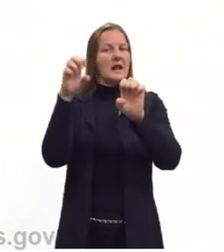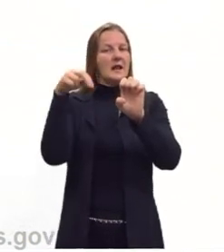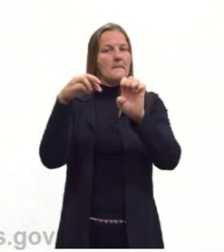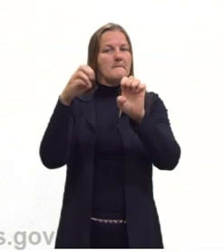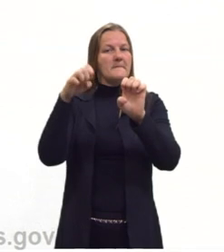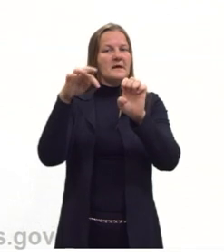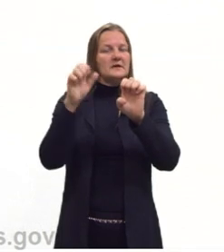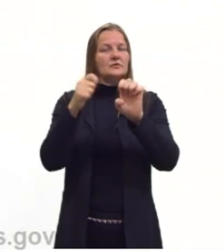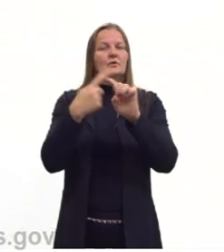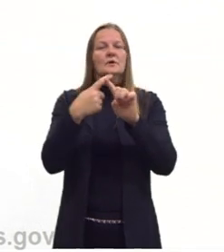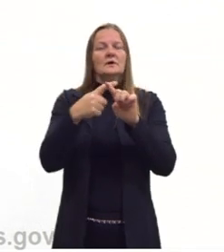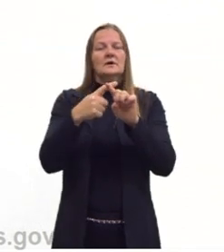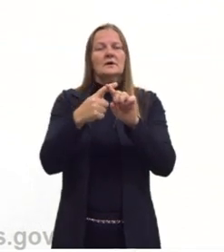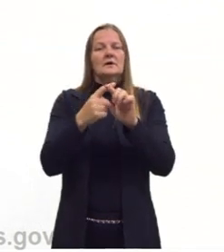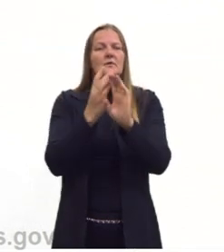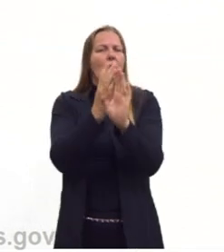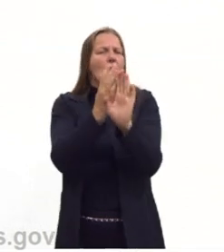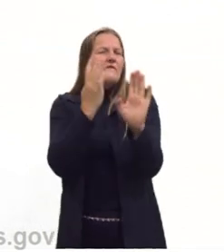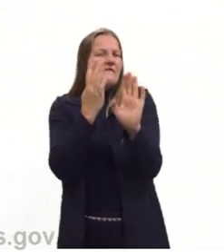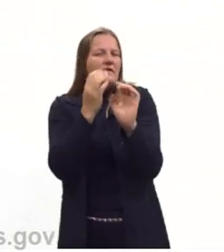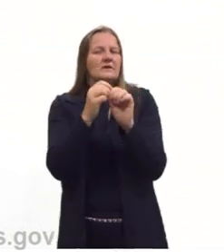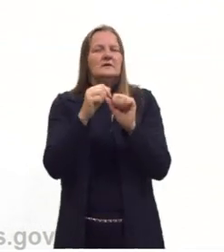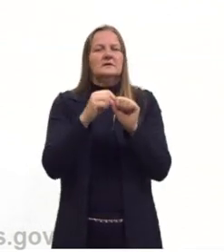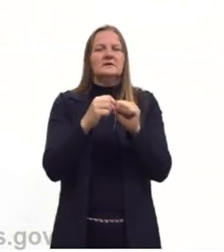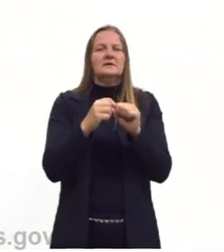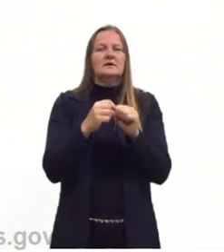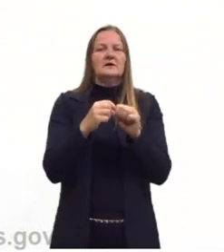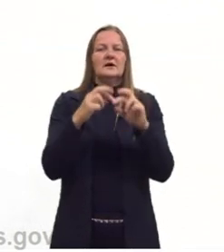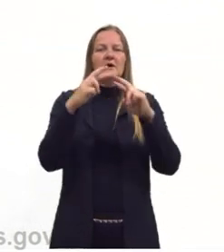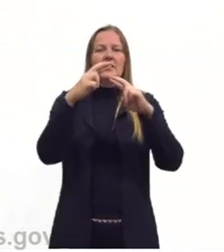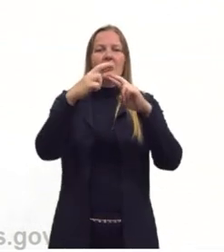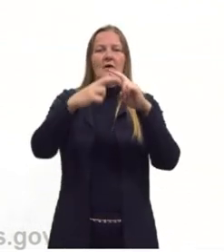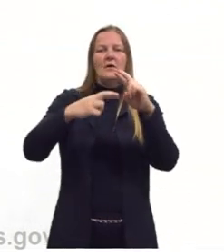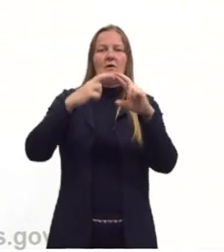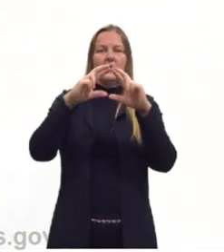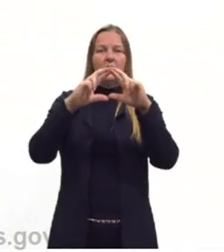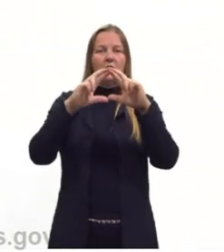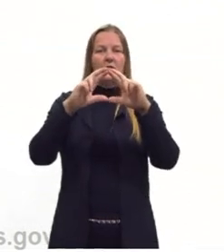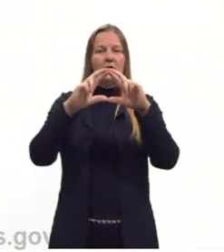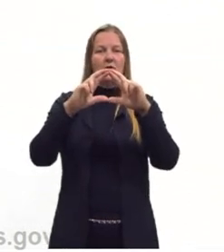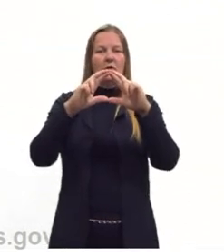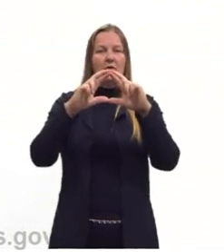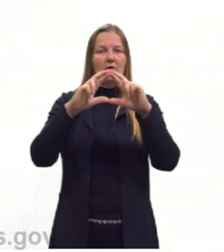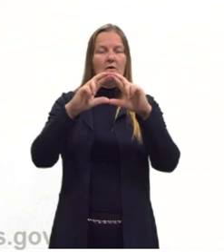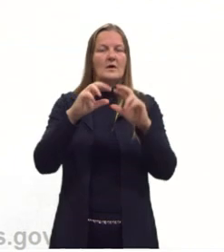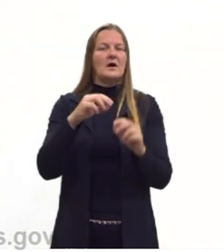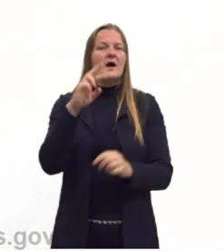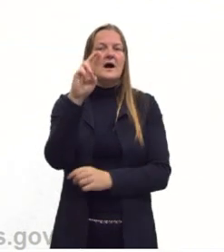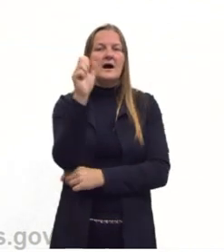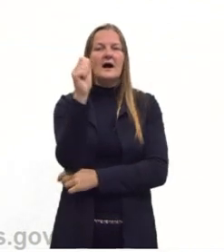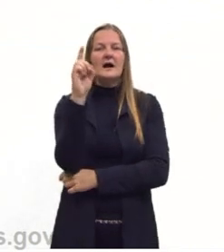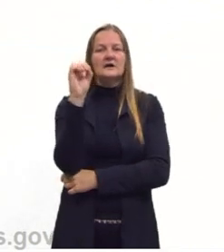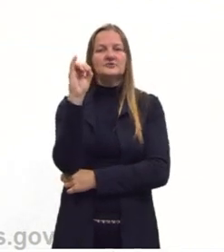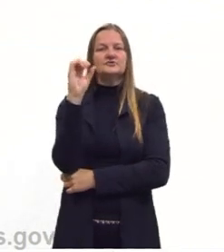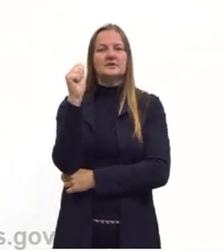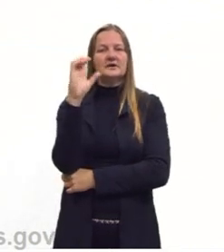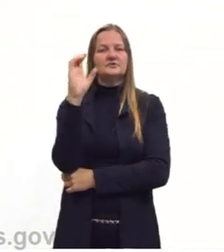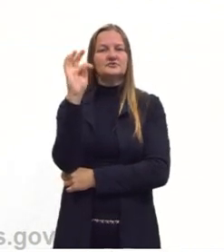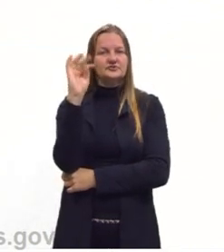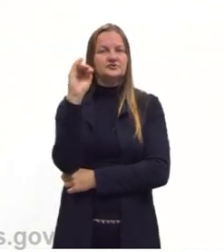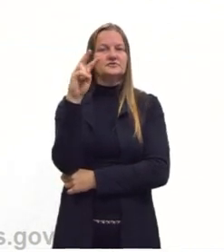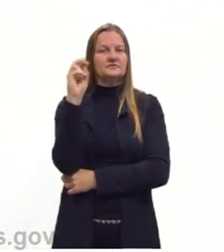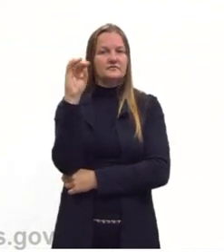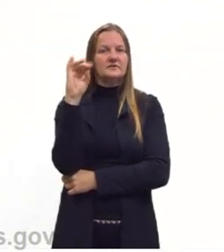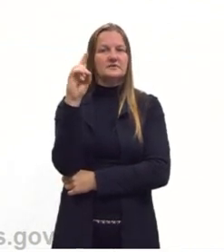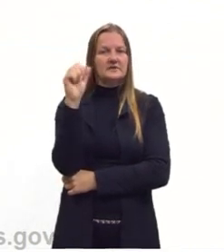reatividade. Por quê? Para saber se ela vai ocorrer ou não, a gente deve ser capaz de entender e